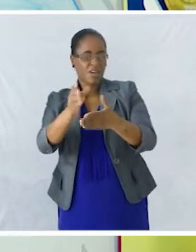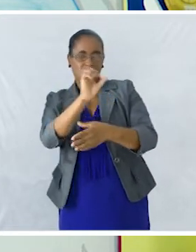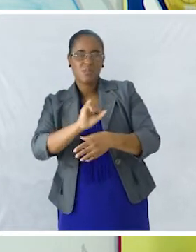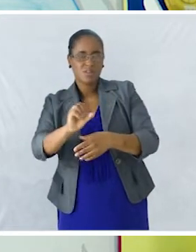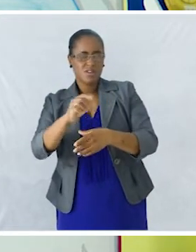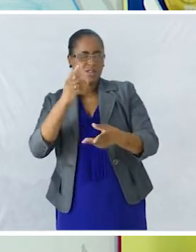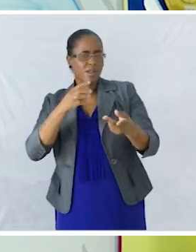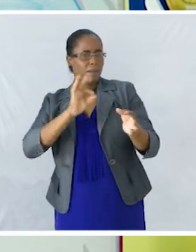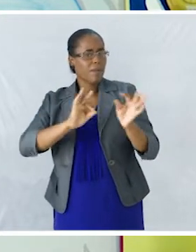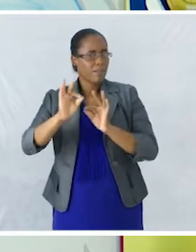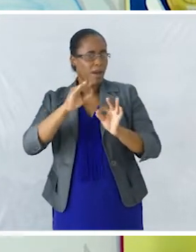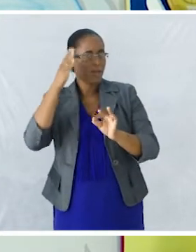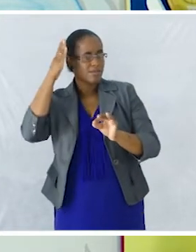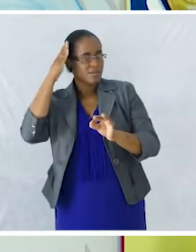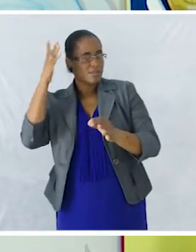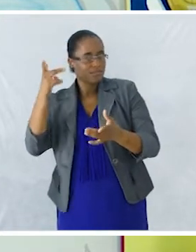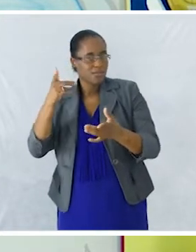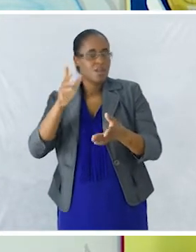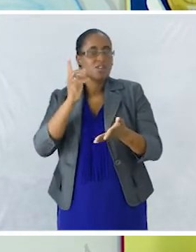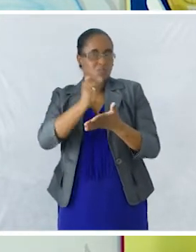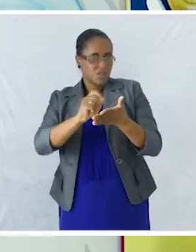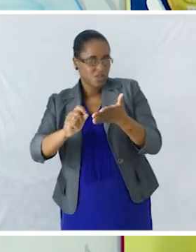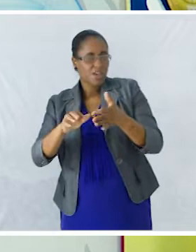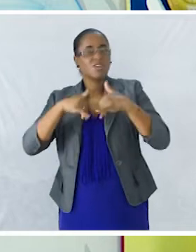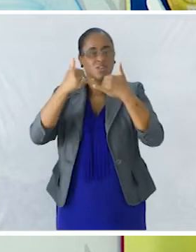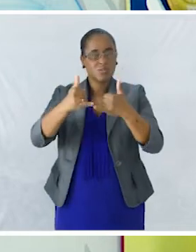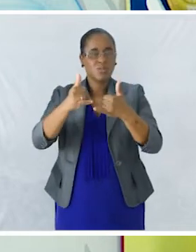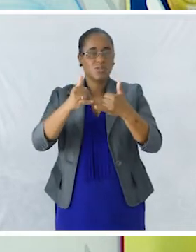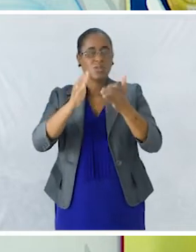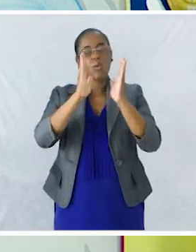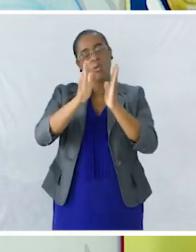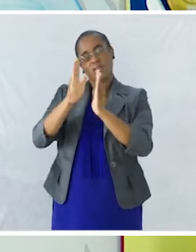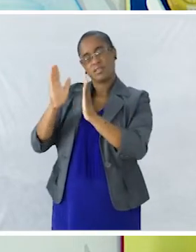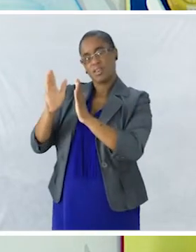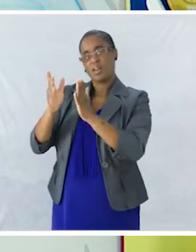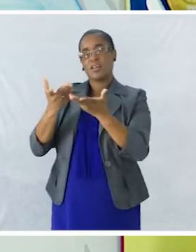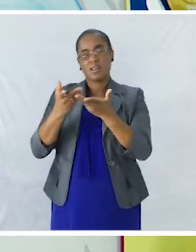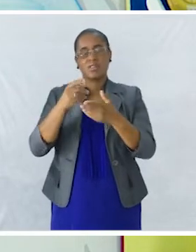nota Depois nós vamos organizar A história O texto